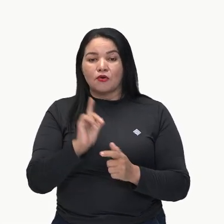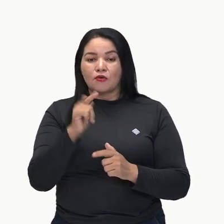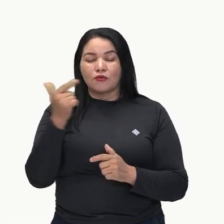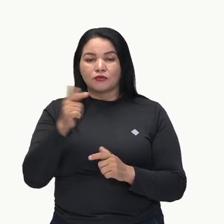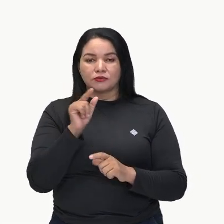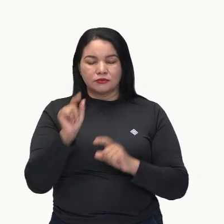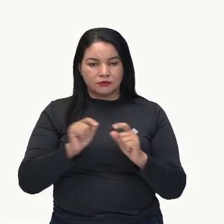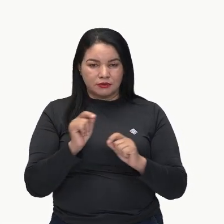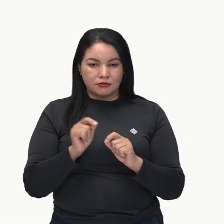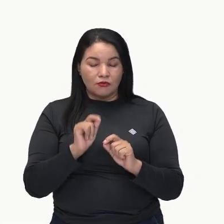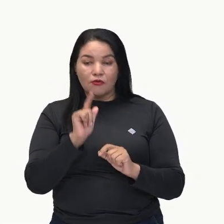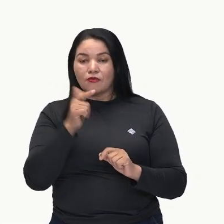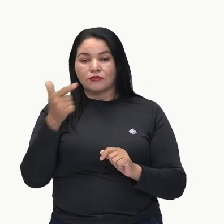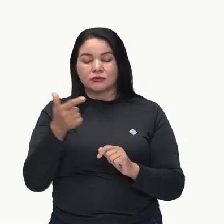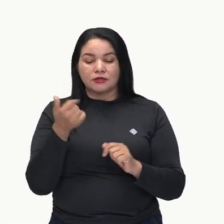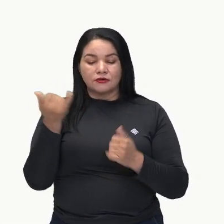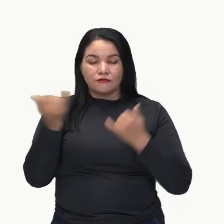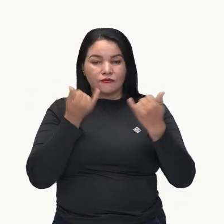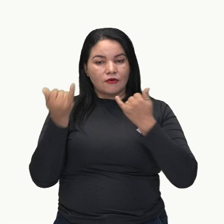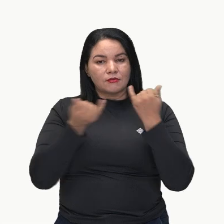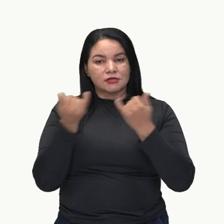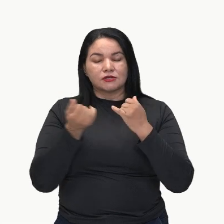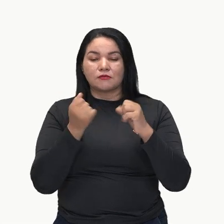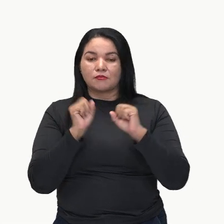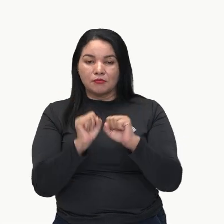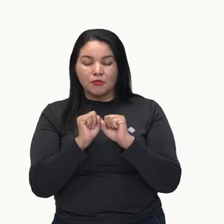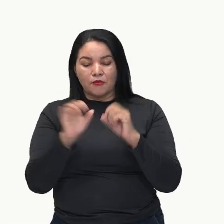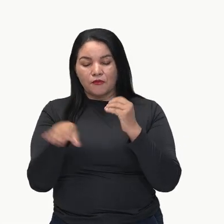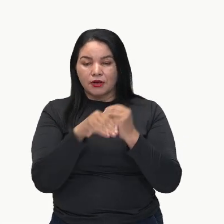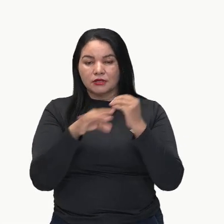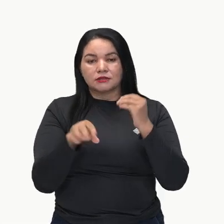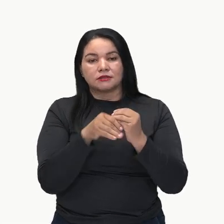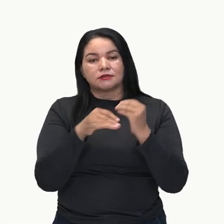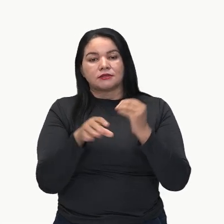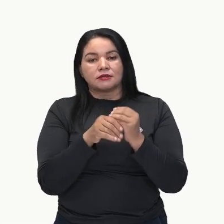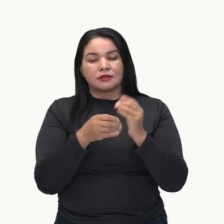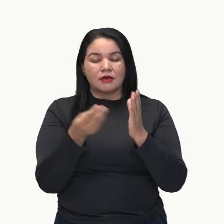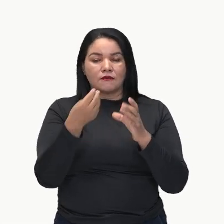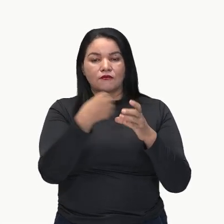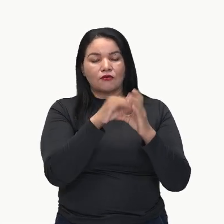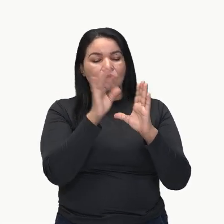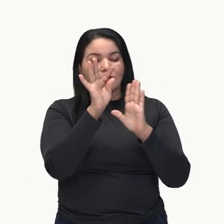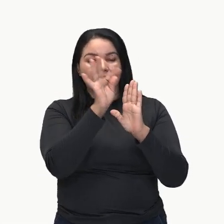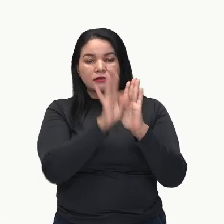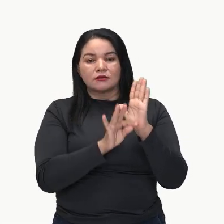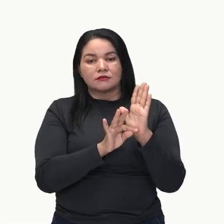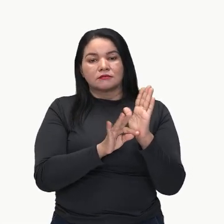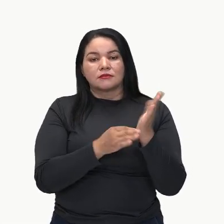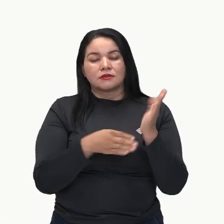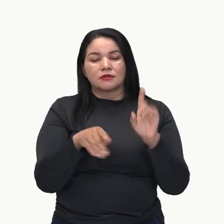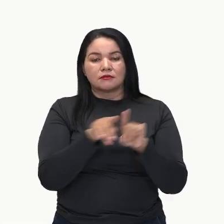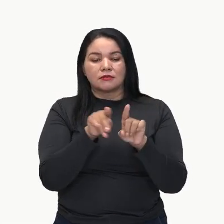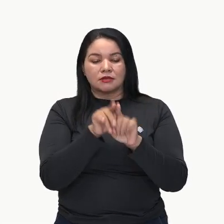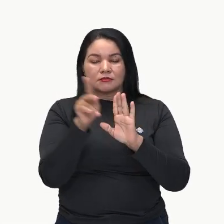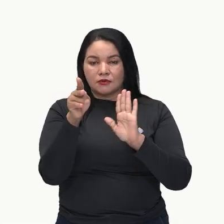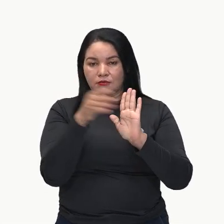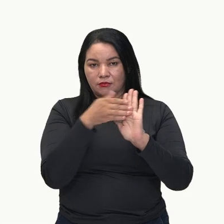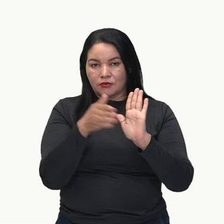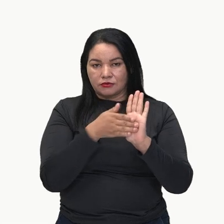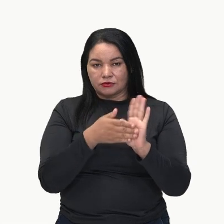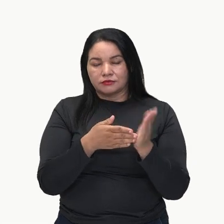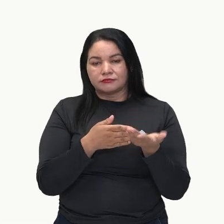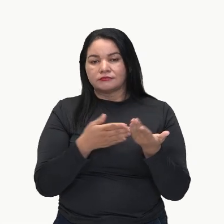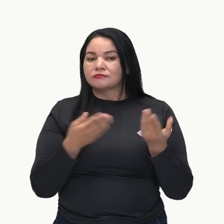E que outra informação pode ser acrescentada para detalhar a proposta, ok?